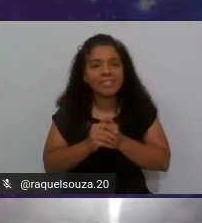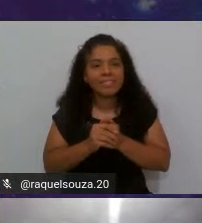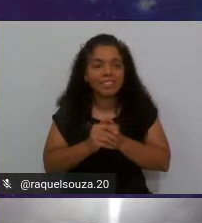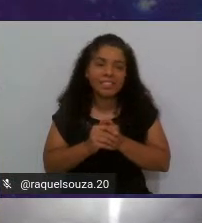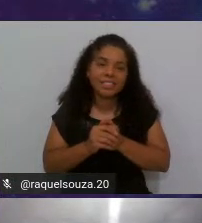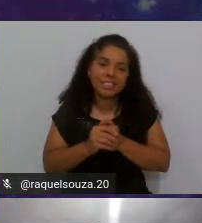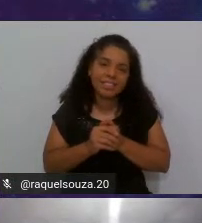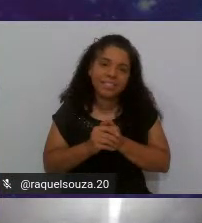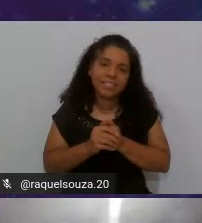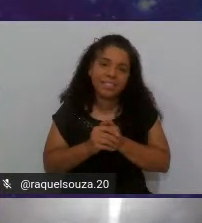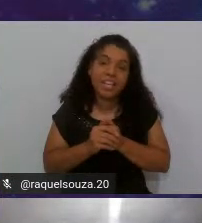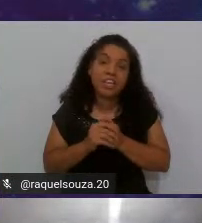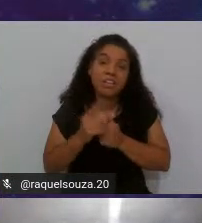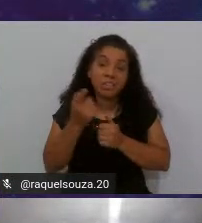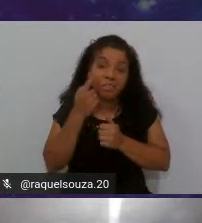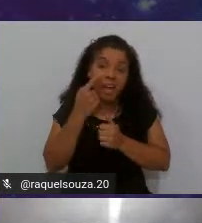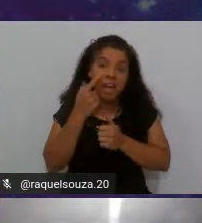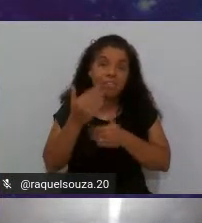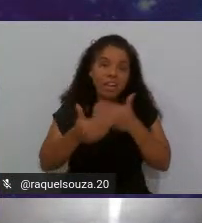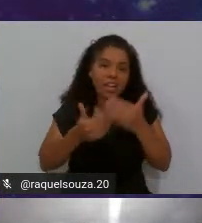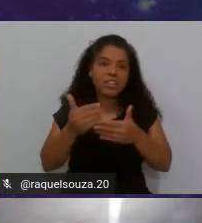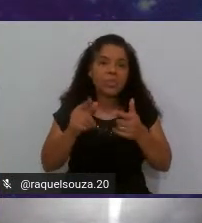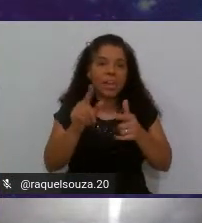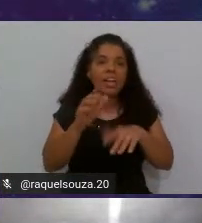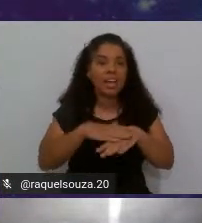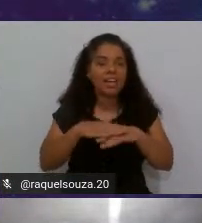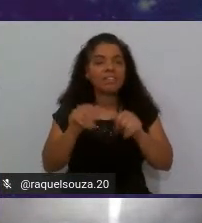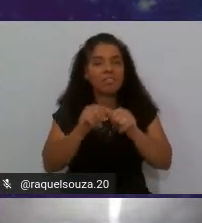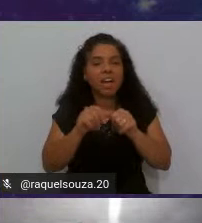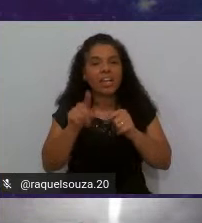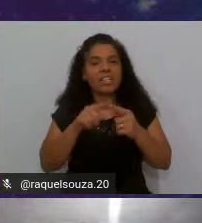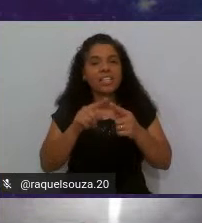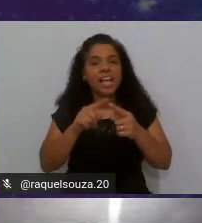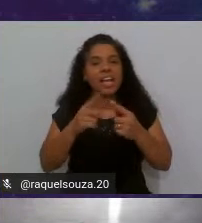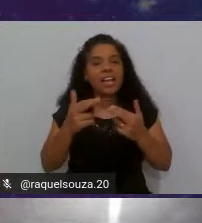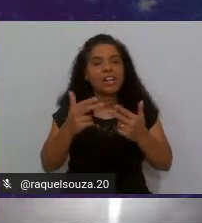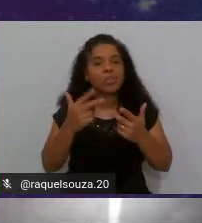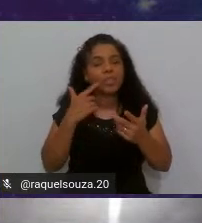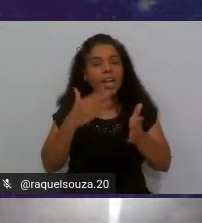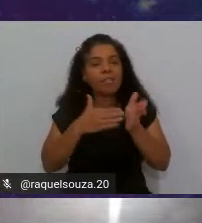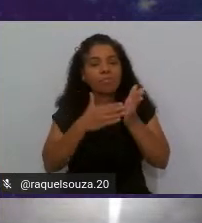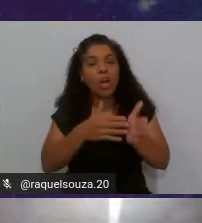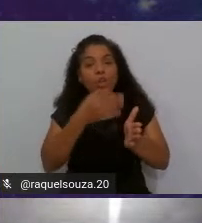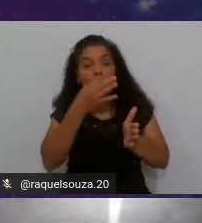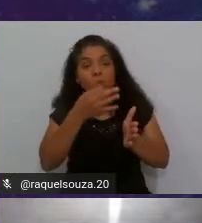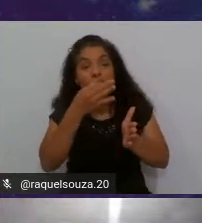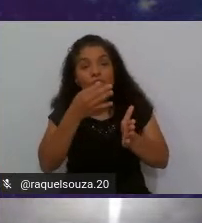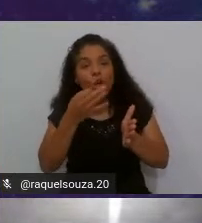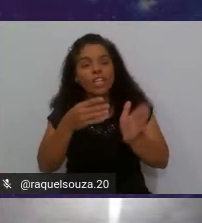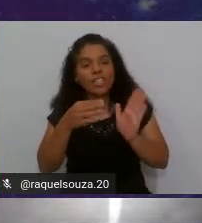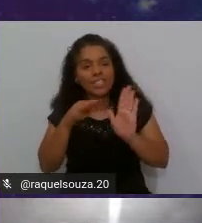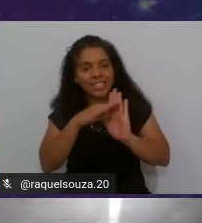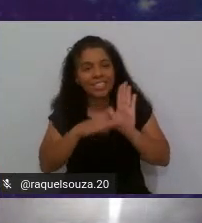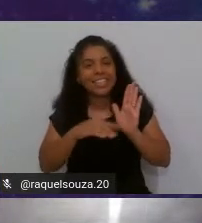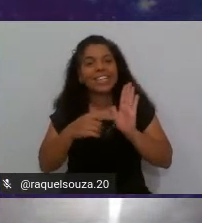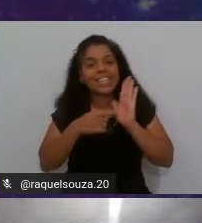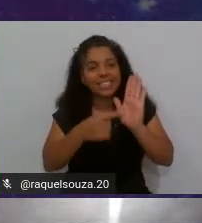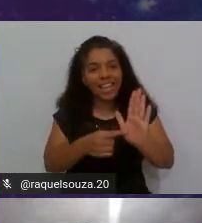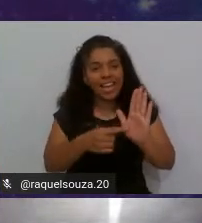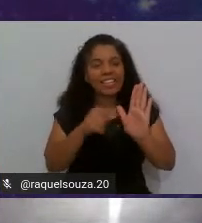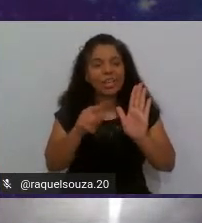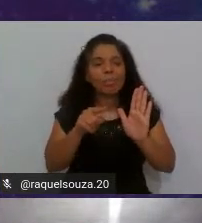vai vendo ele ele fazer obedecer essas sugestões dada pelo